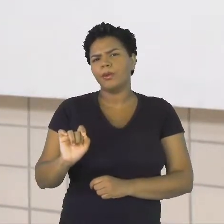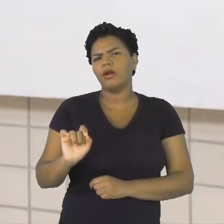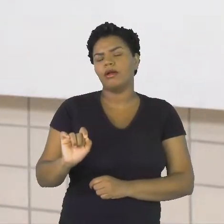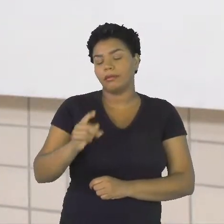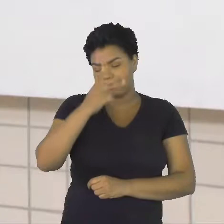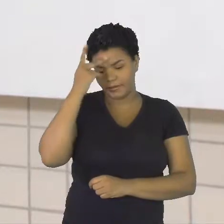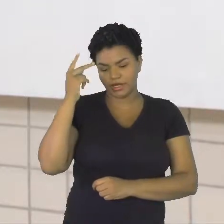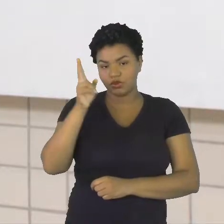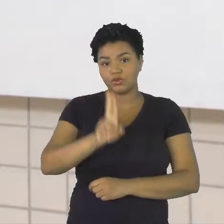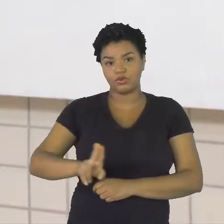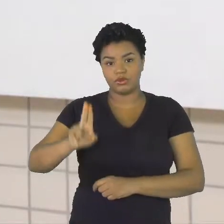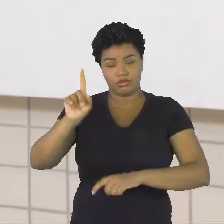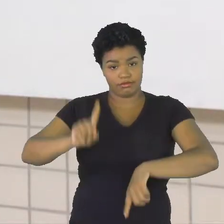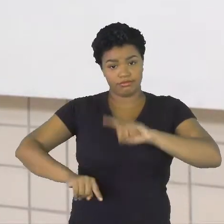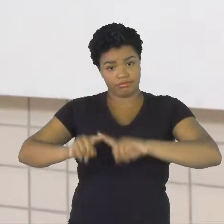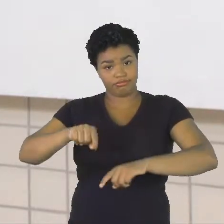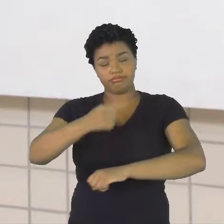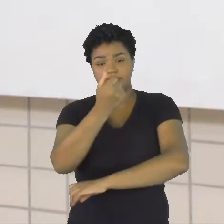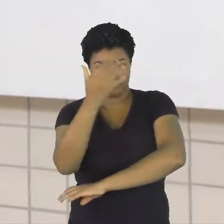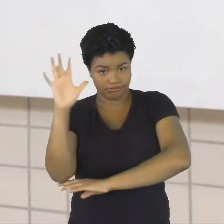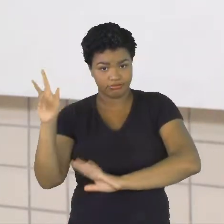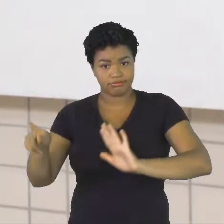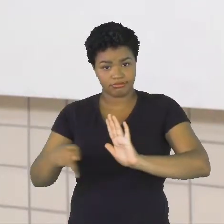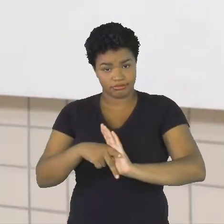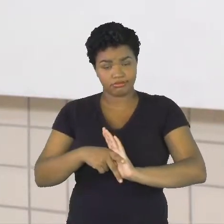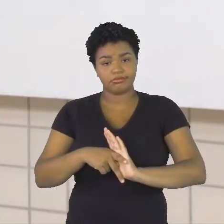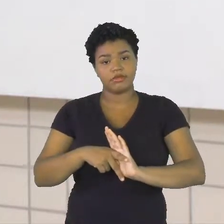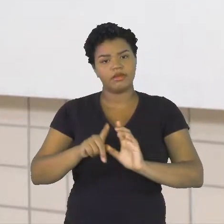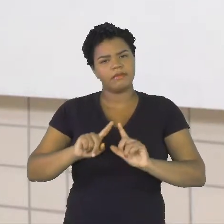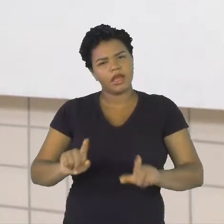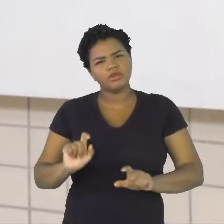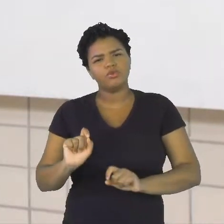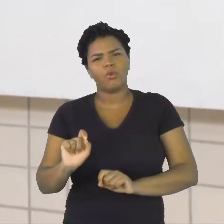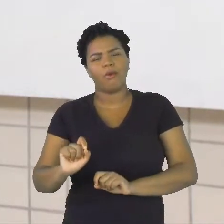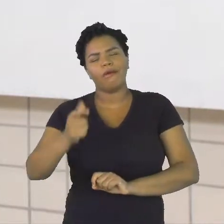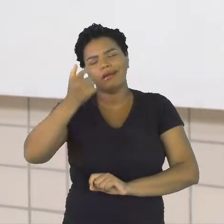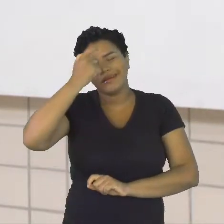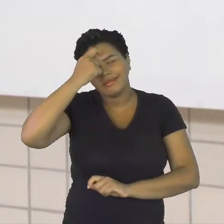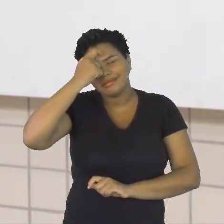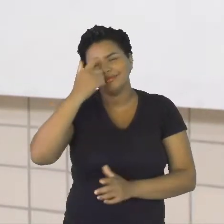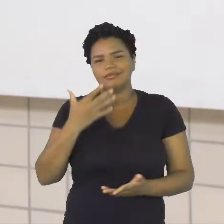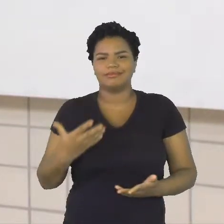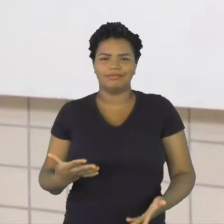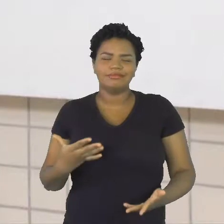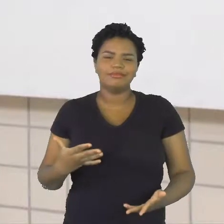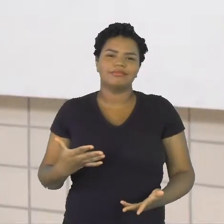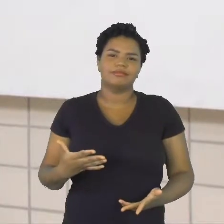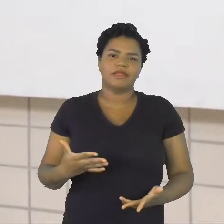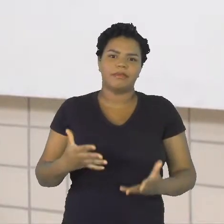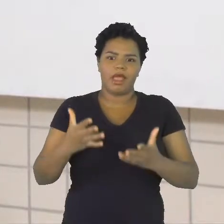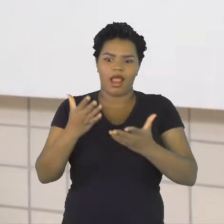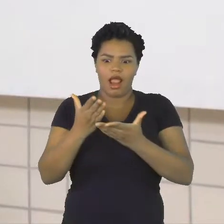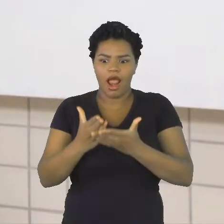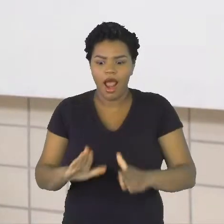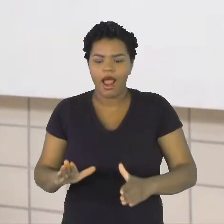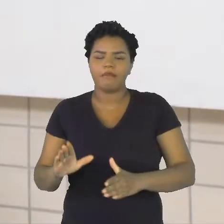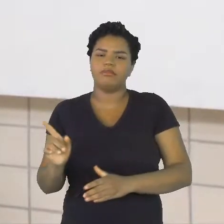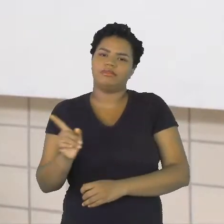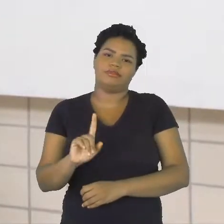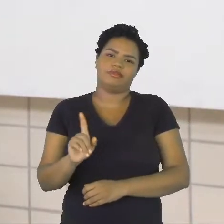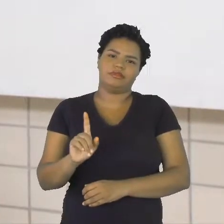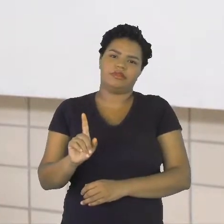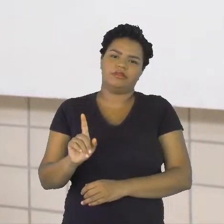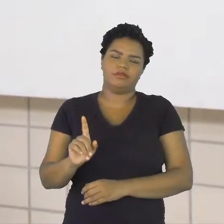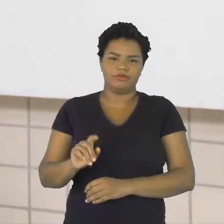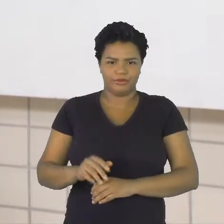utilizem os recursos naturais, mas de forma consciente, não é? Sem esgotar esses recursos ali da